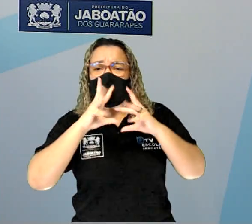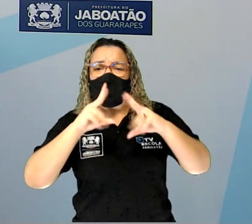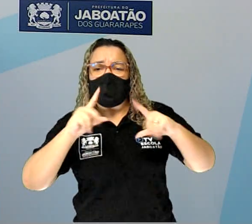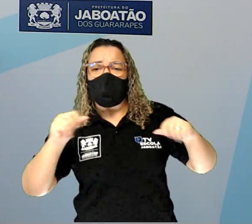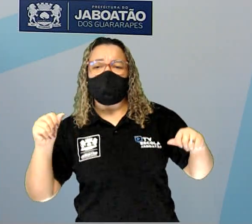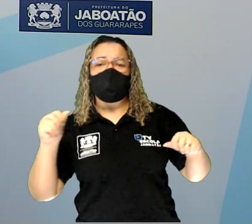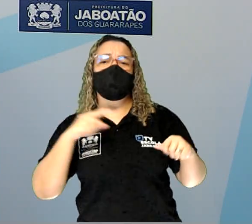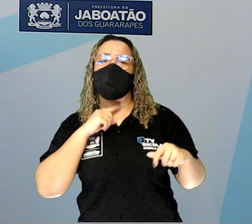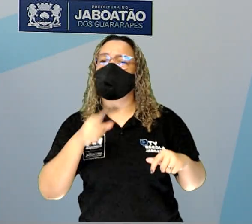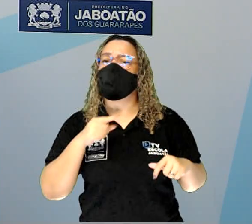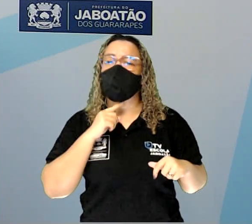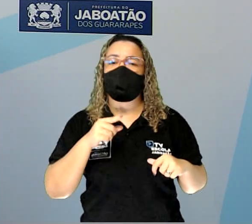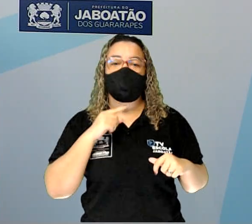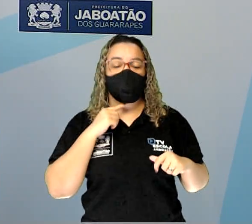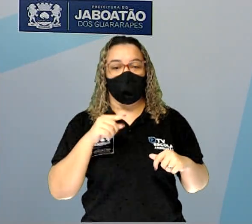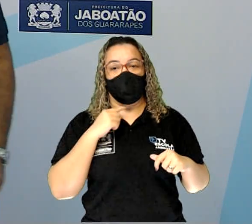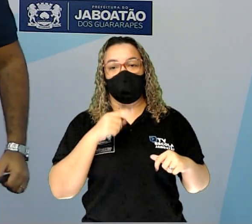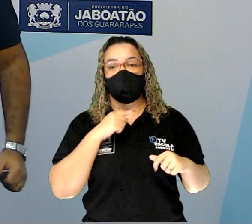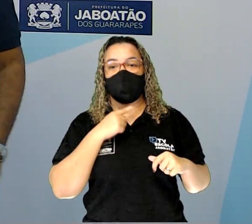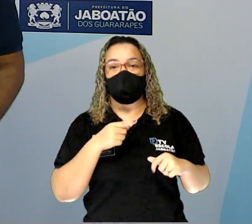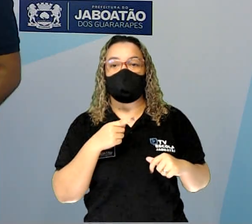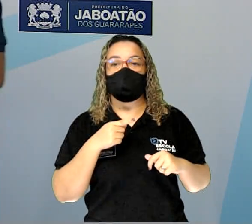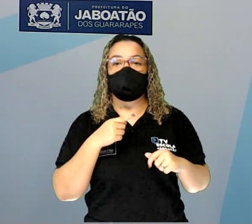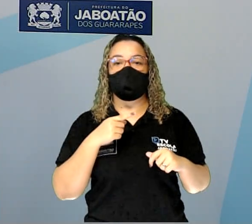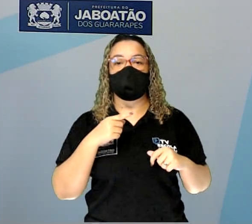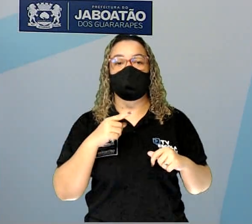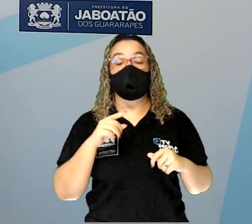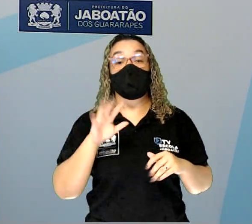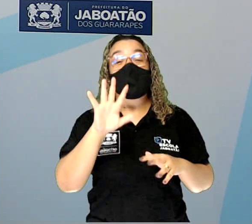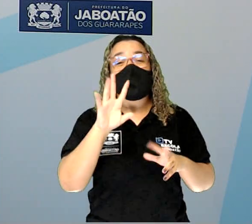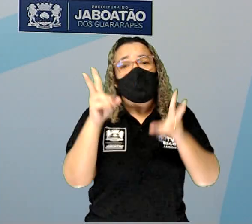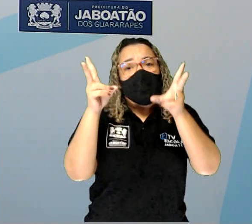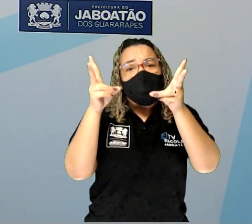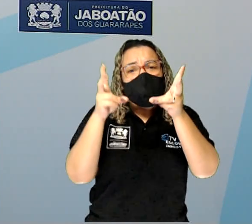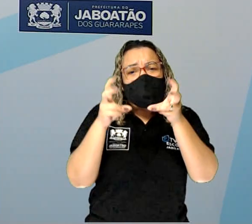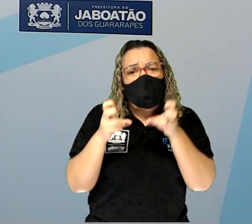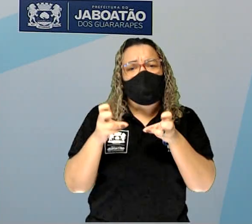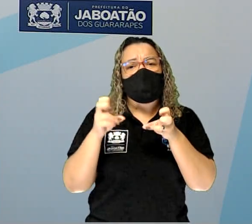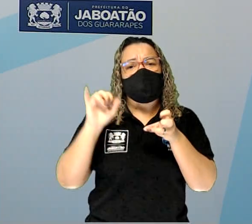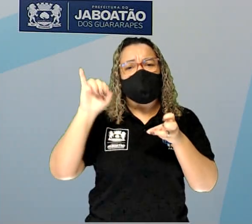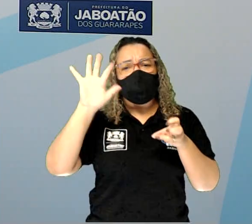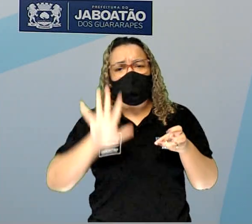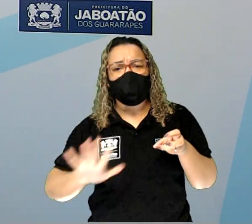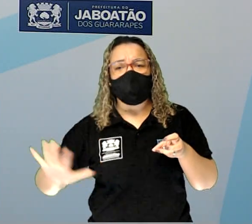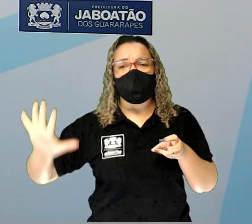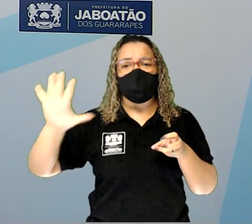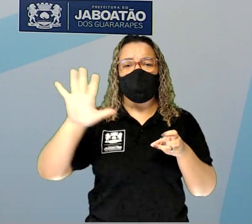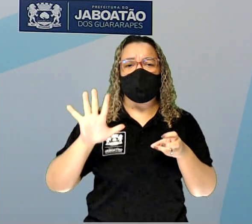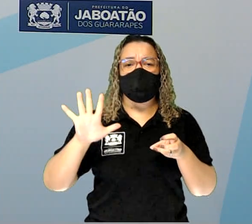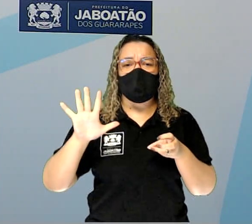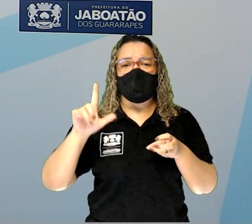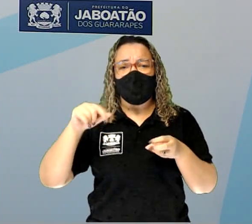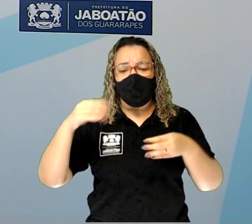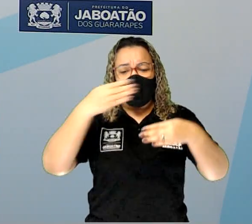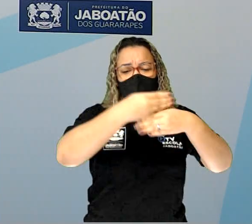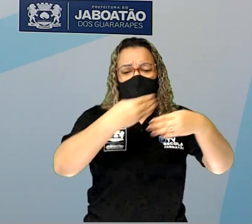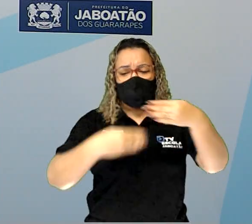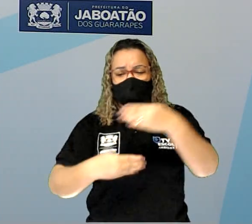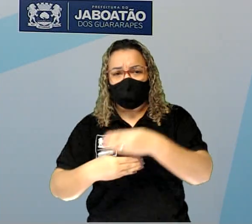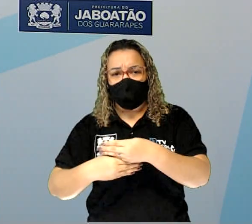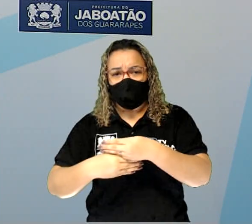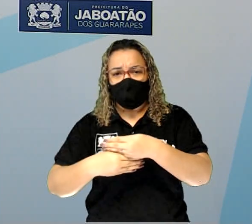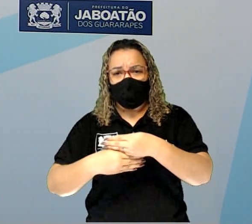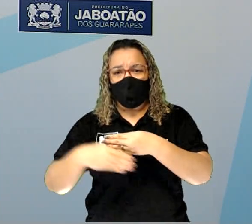nesta localização, tá? Mas você observa nessa imagem que aqui as placas estão se